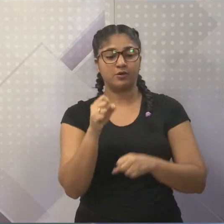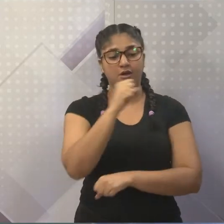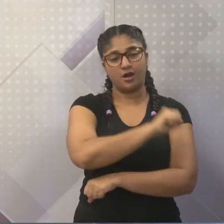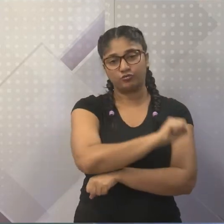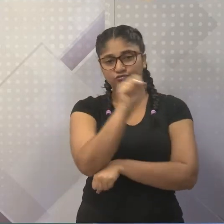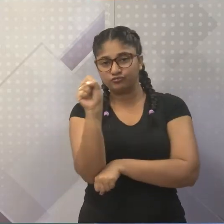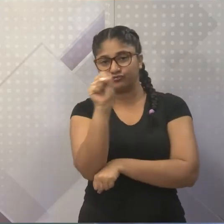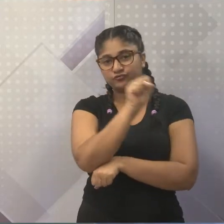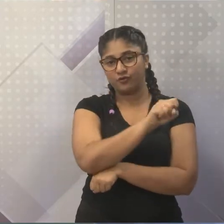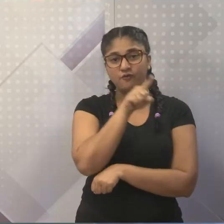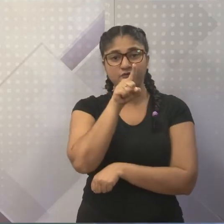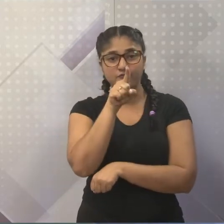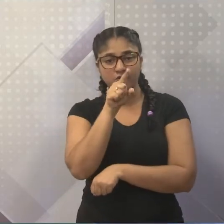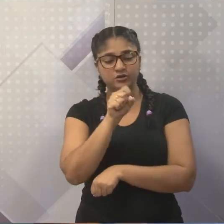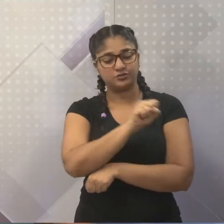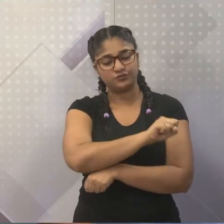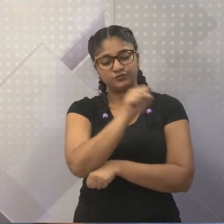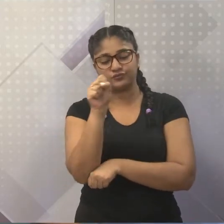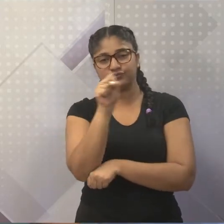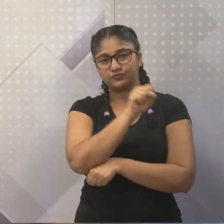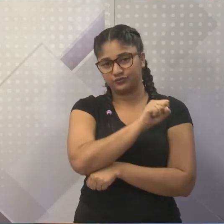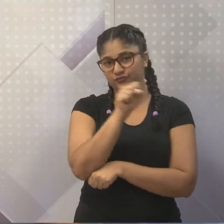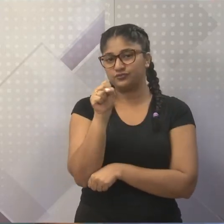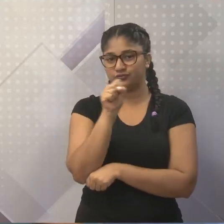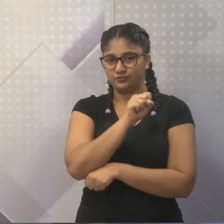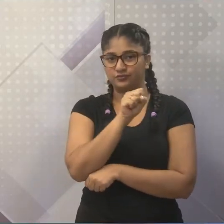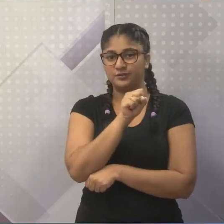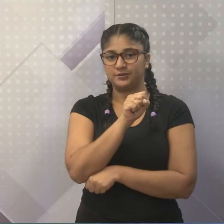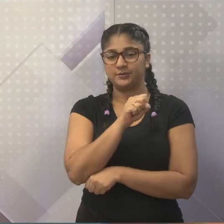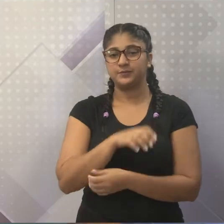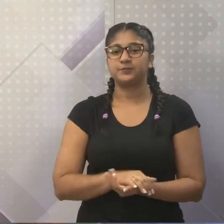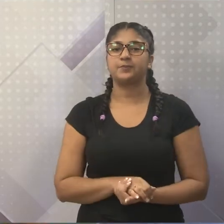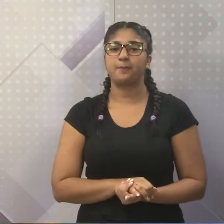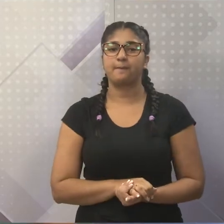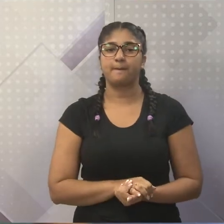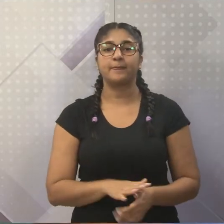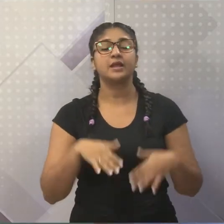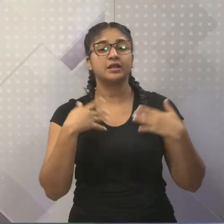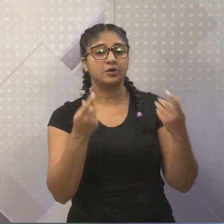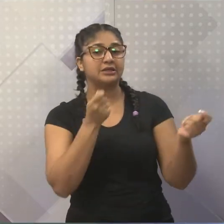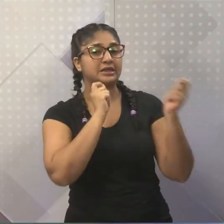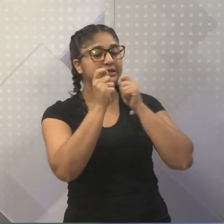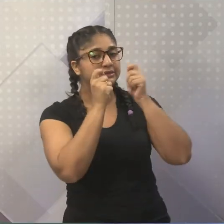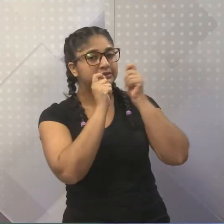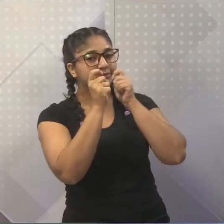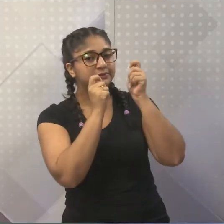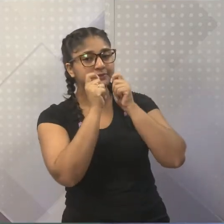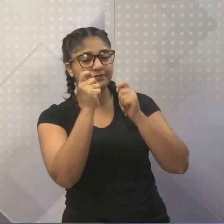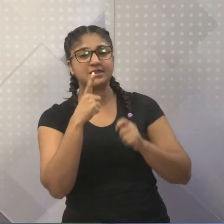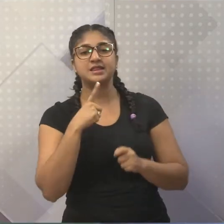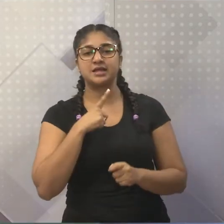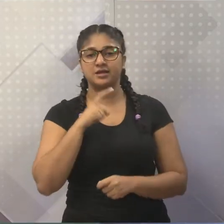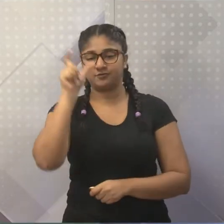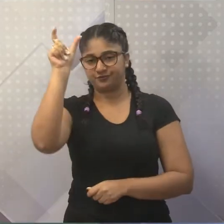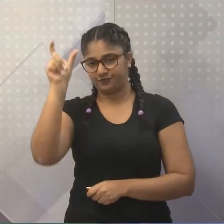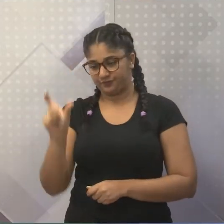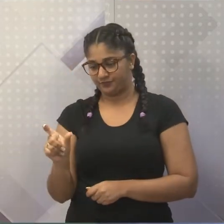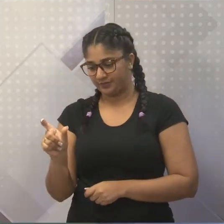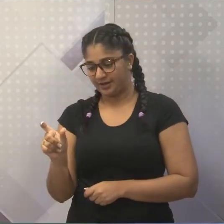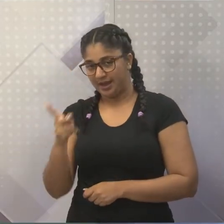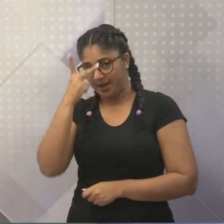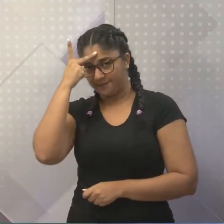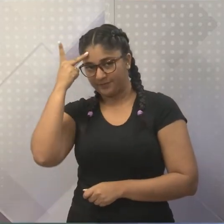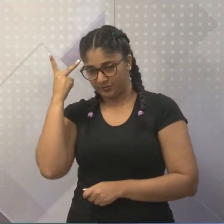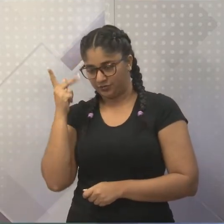si mesmo. Ele, teoricamente, andaria sozinho, né? Claro. Então, na entrevista, eu tenho que ter o entrevistador e o